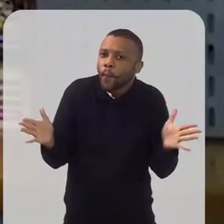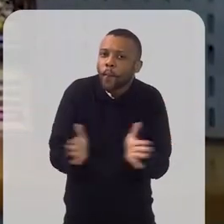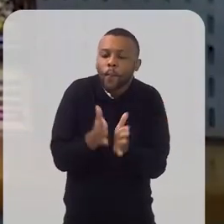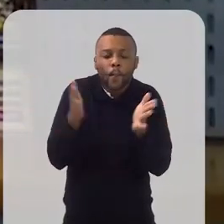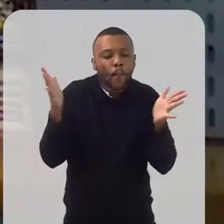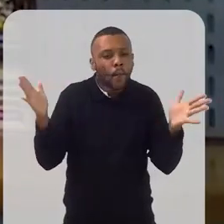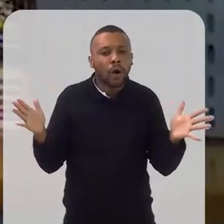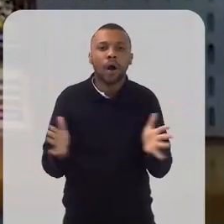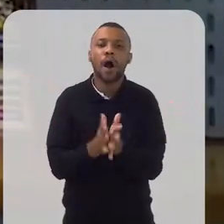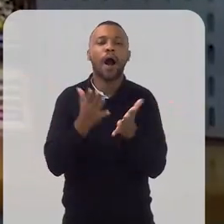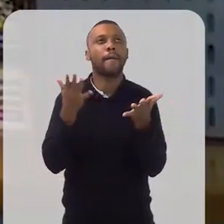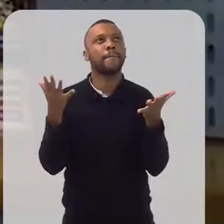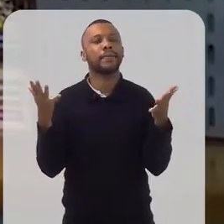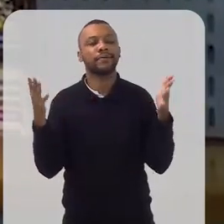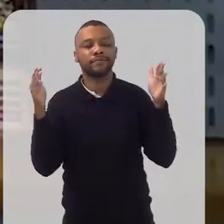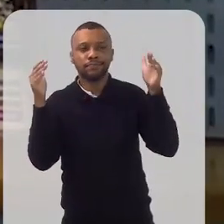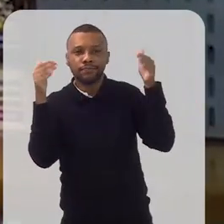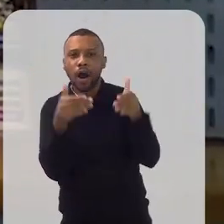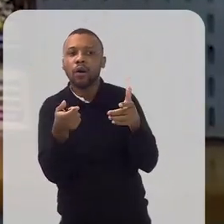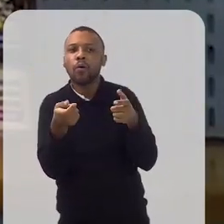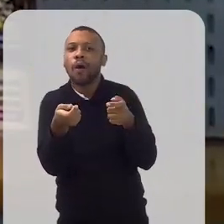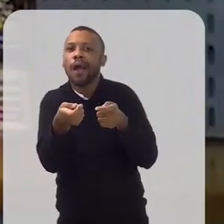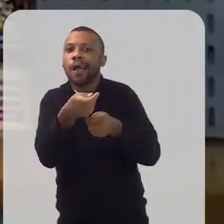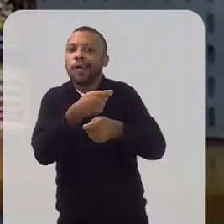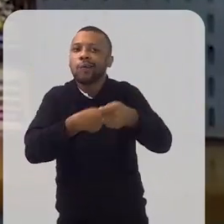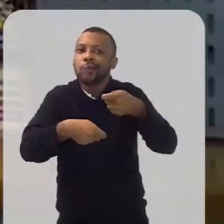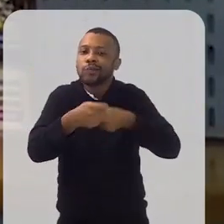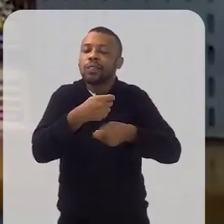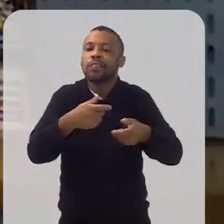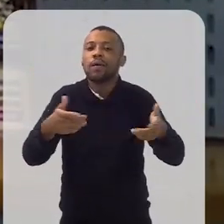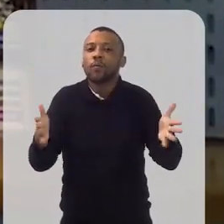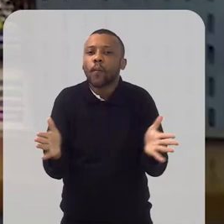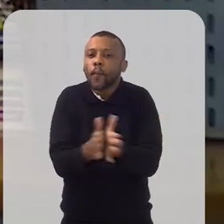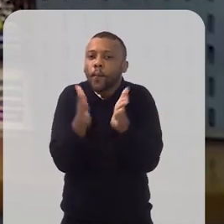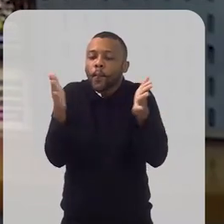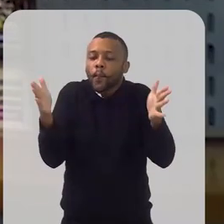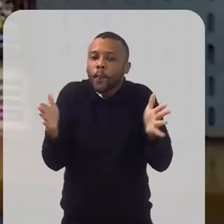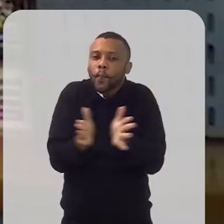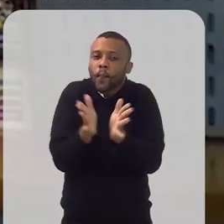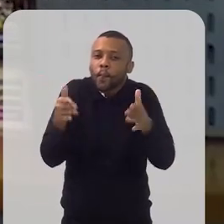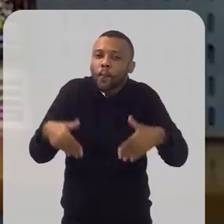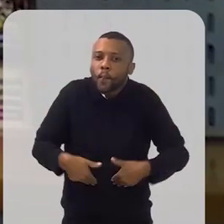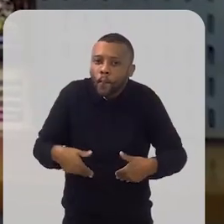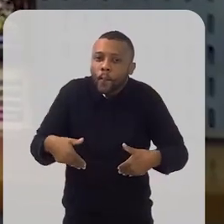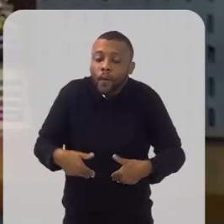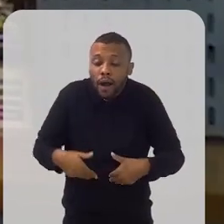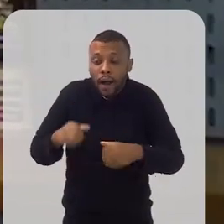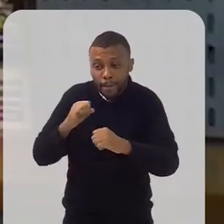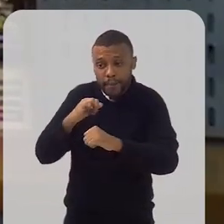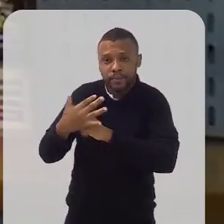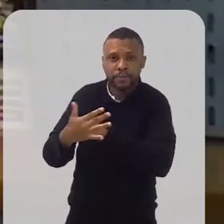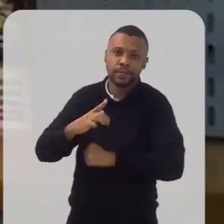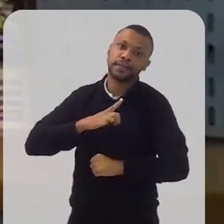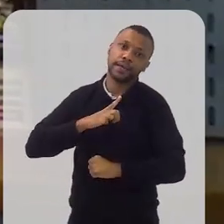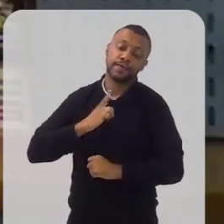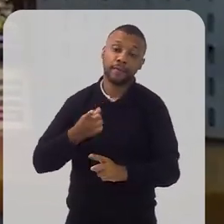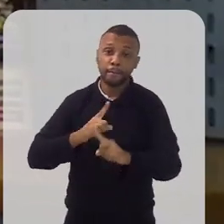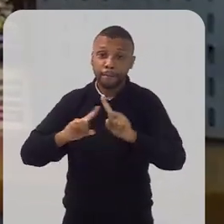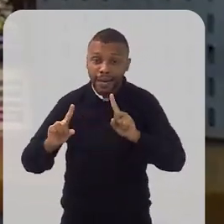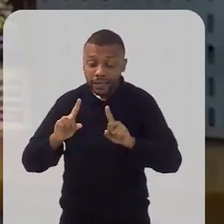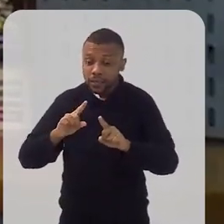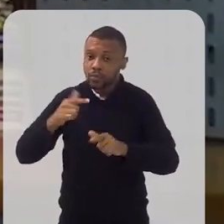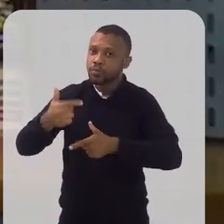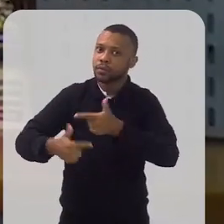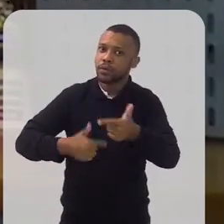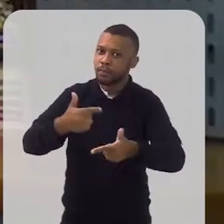sentido de, economicamente, passar fome ao longo dos tempos. A pandemia trouxe essa fome, mas eles